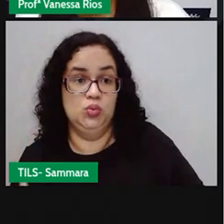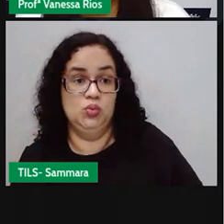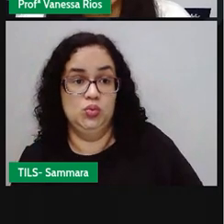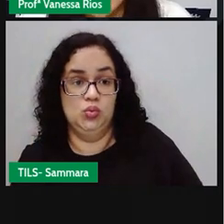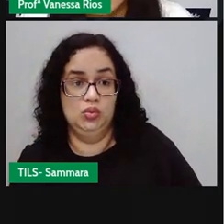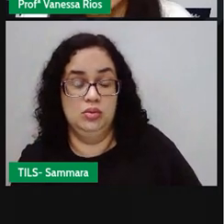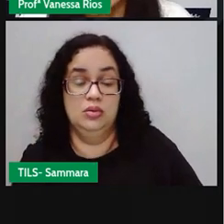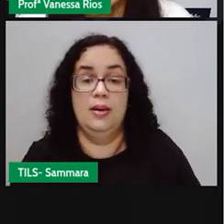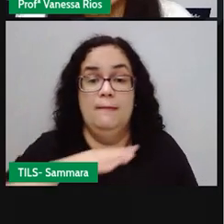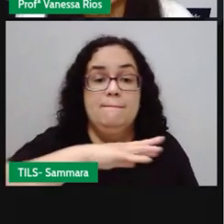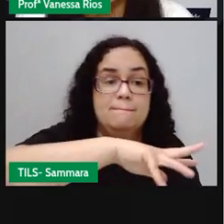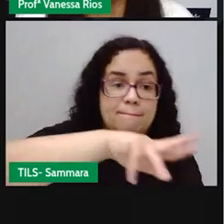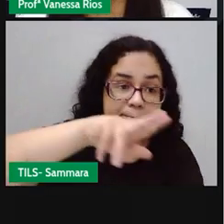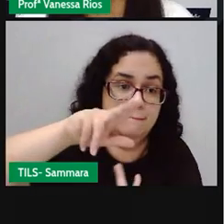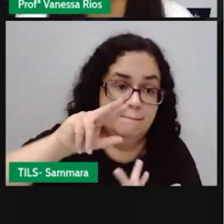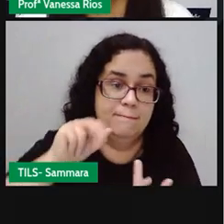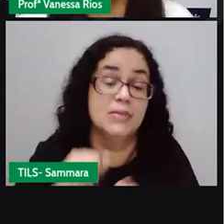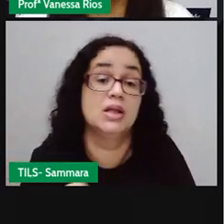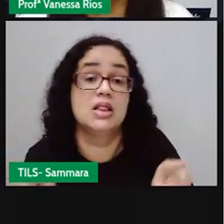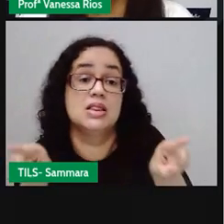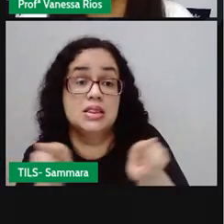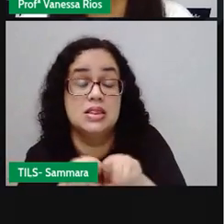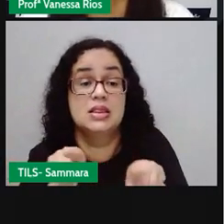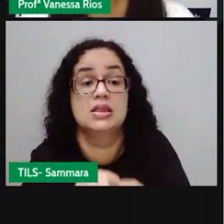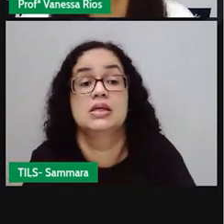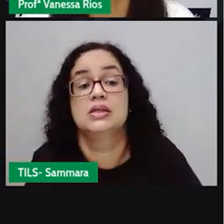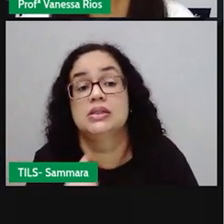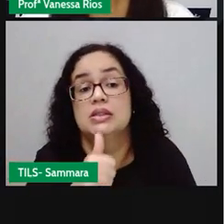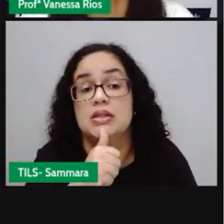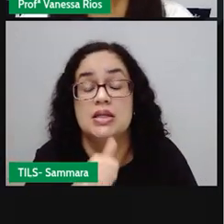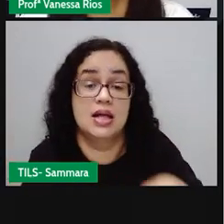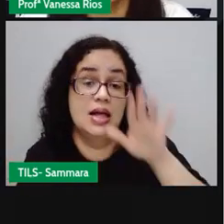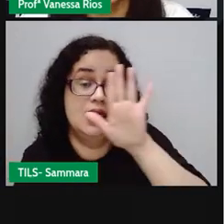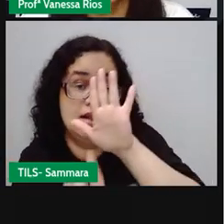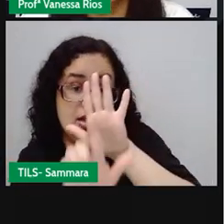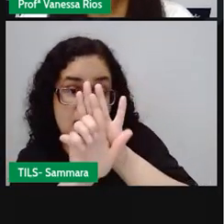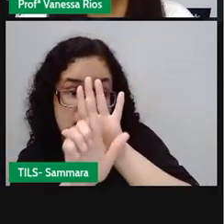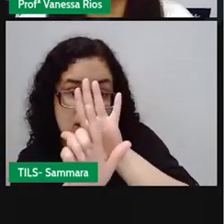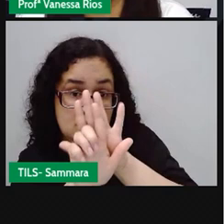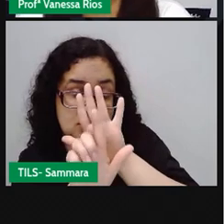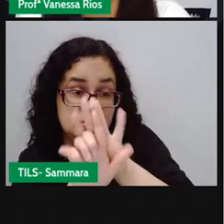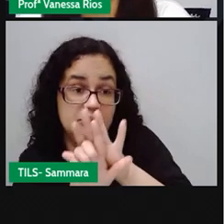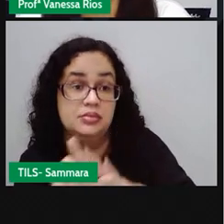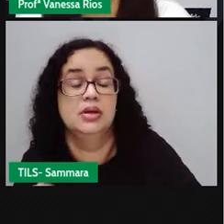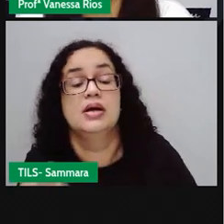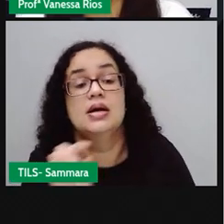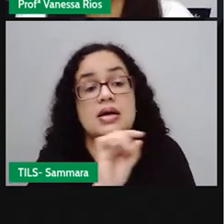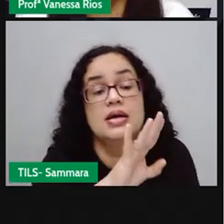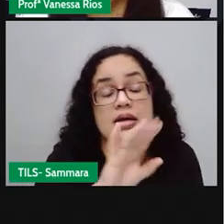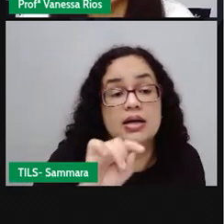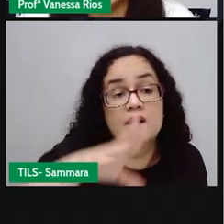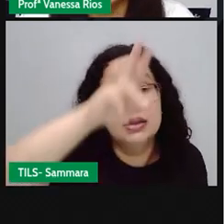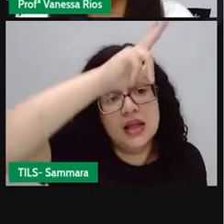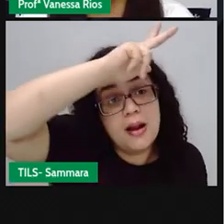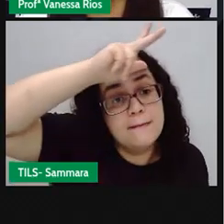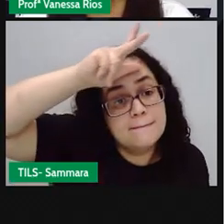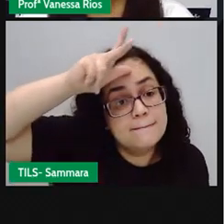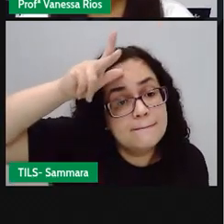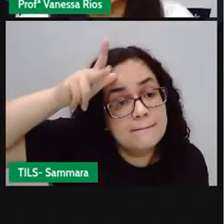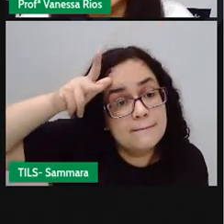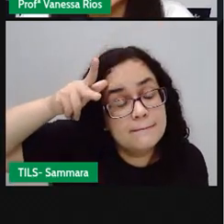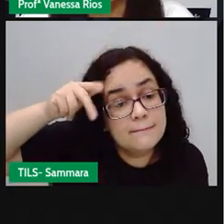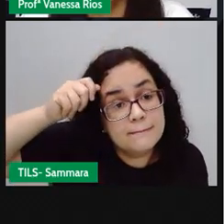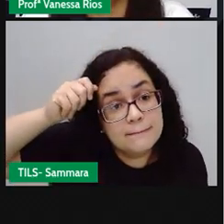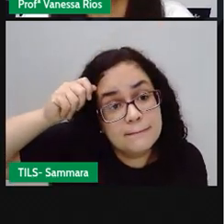mundial. E existem ainda as leis municipais, cada prefeitura estabelece,